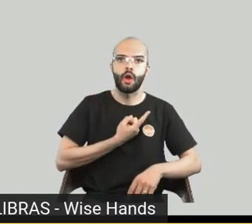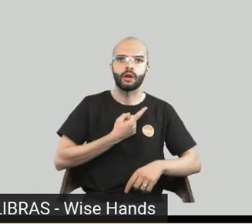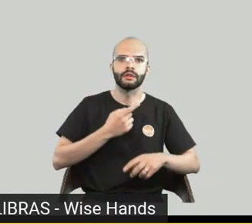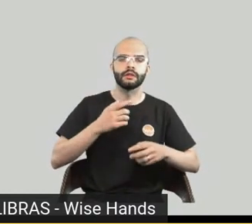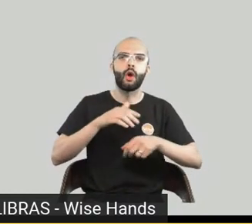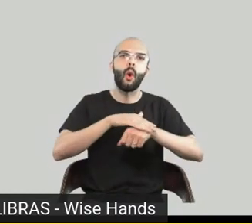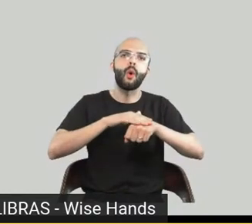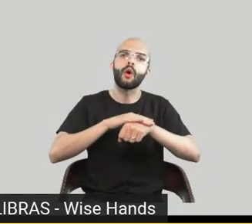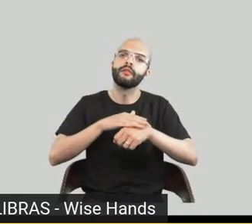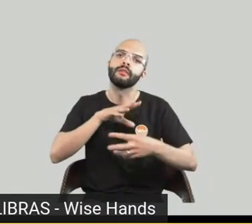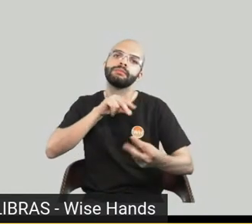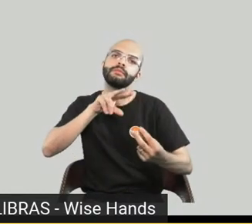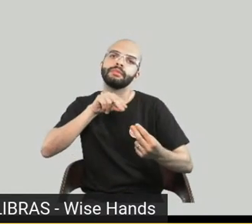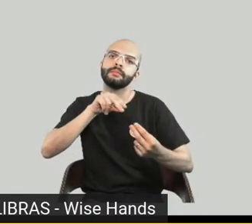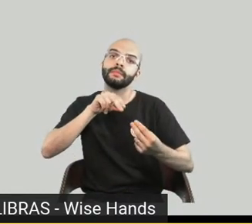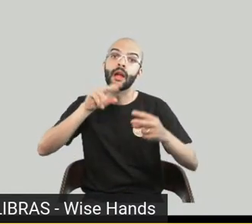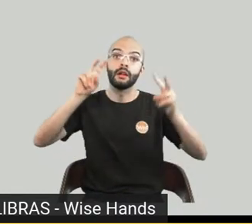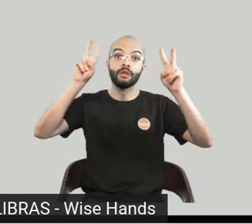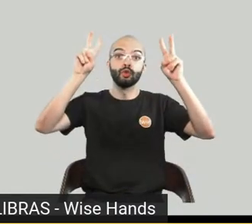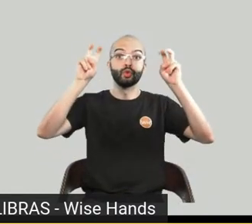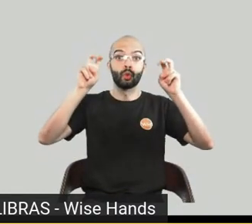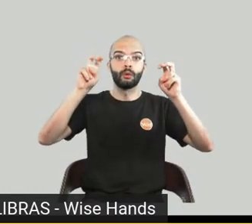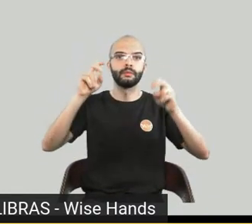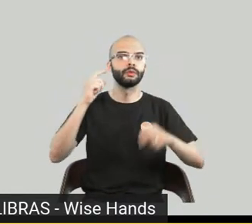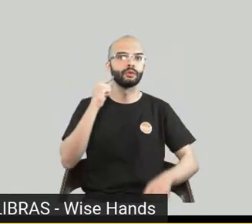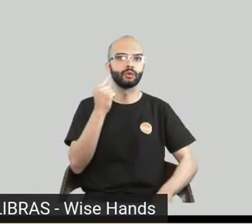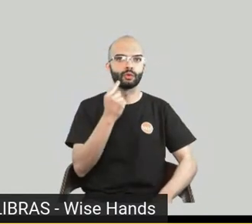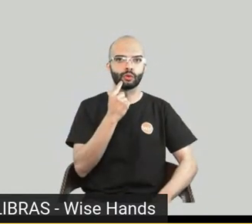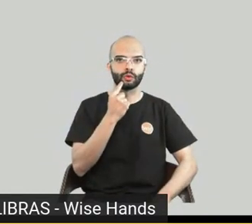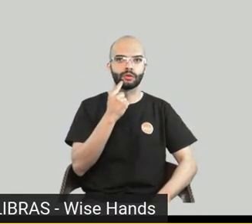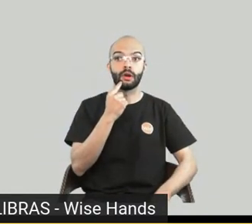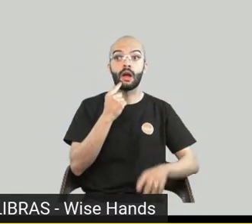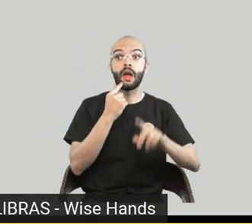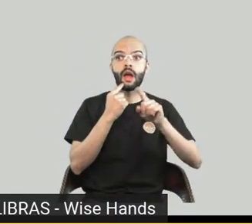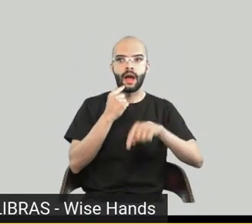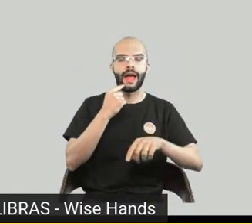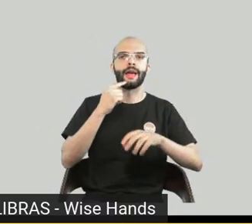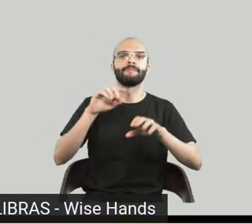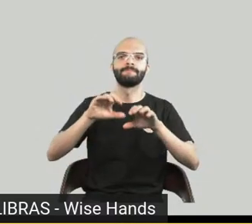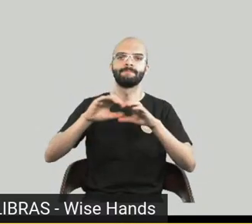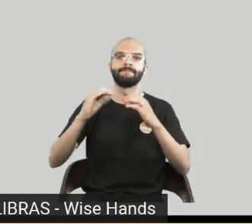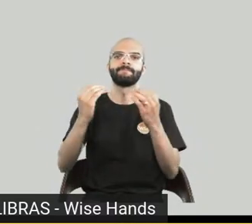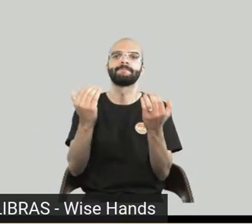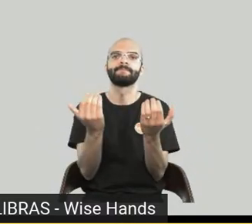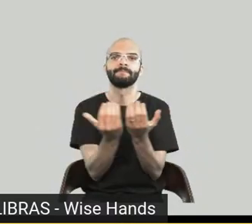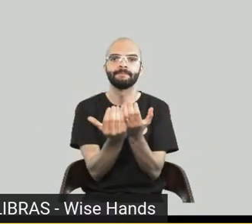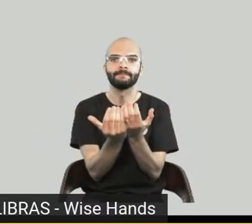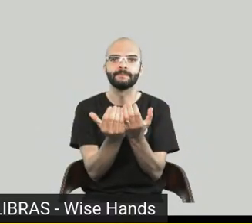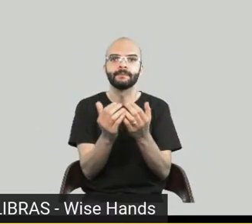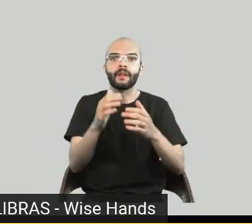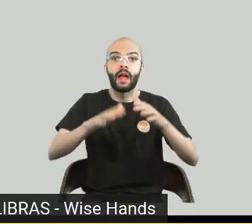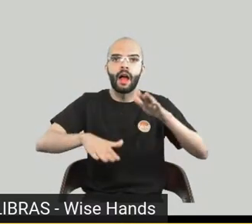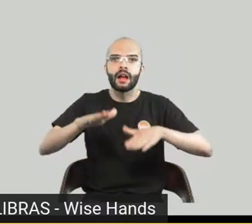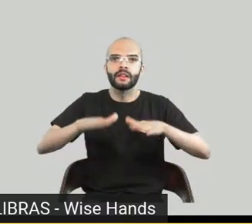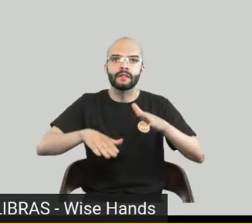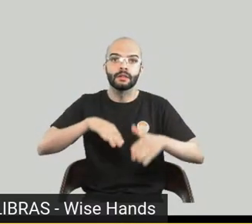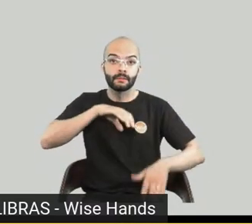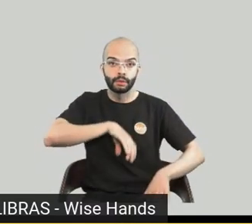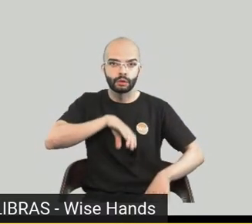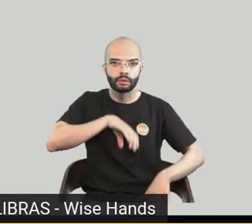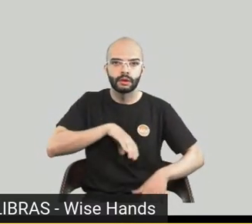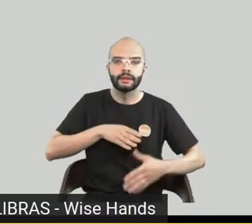categoria e uma comunidade que muitas vezes não tem o português como língua mãe, não é